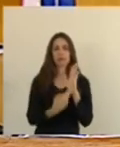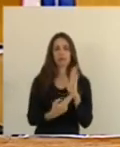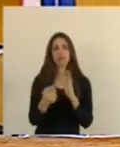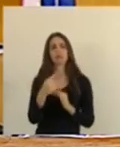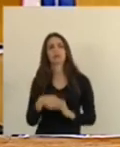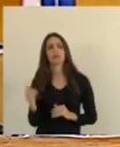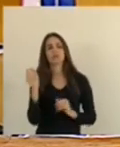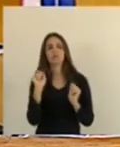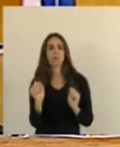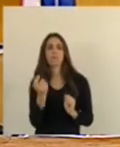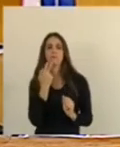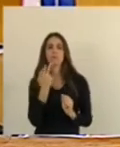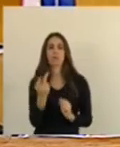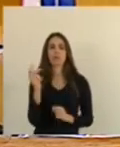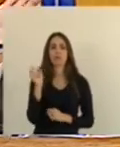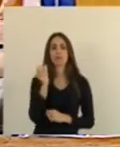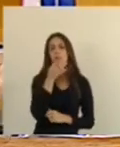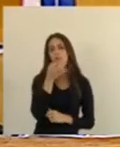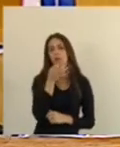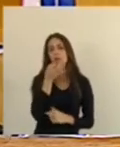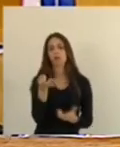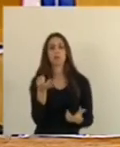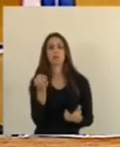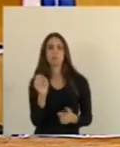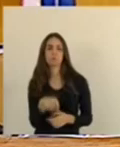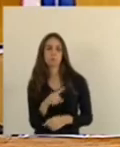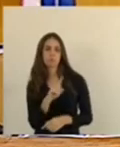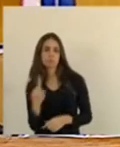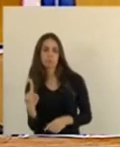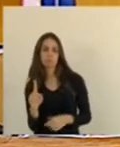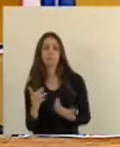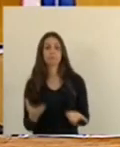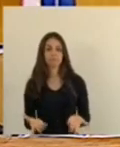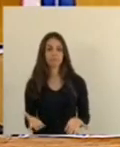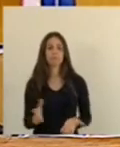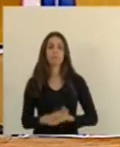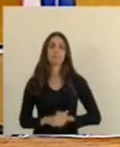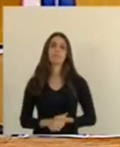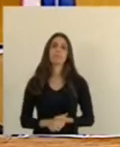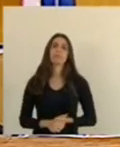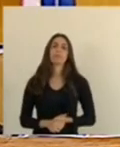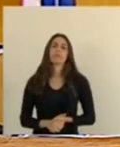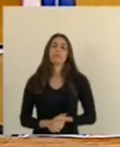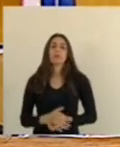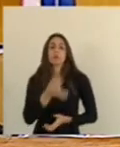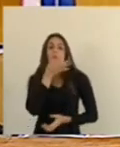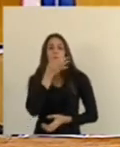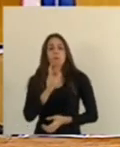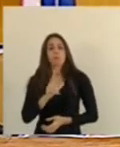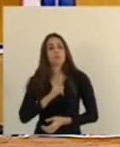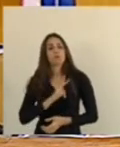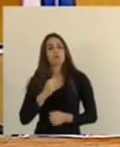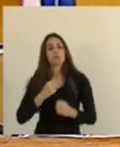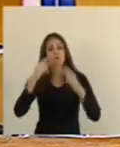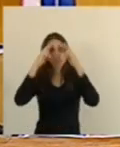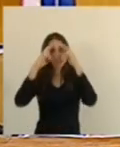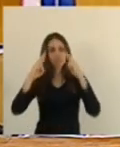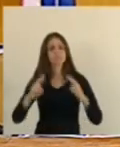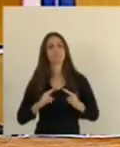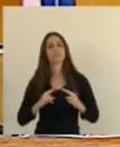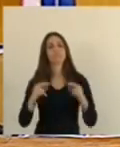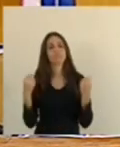Devemos Achar Ou deixar De achar A opinião Nossa Tem que ser Respeitada